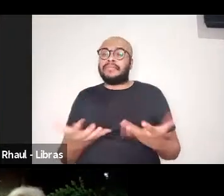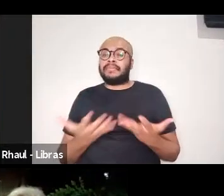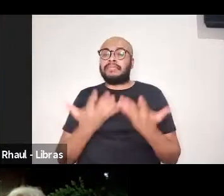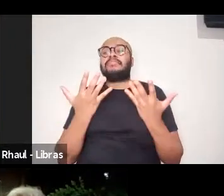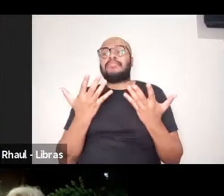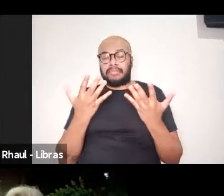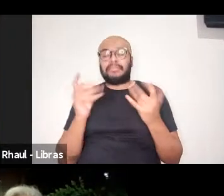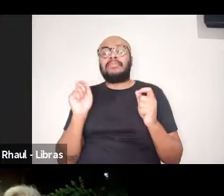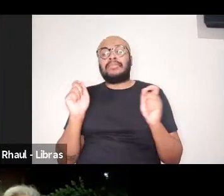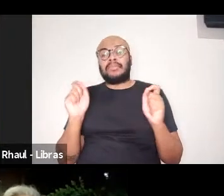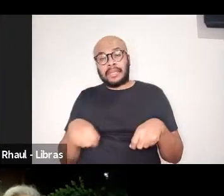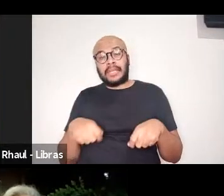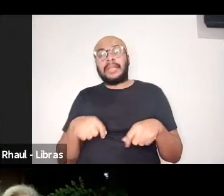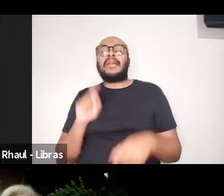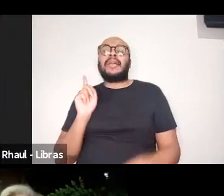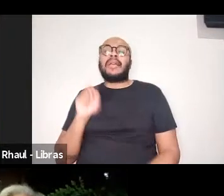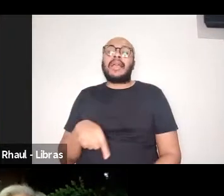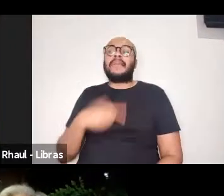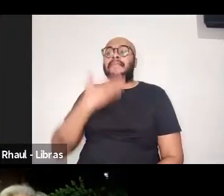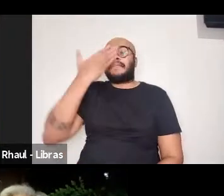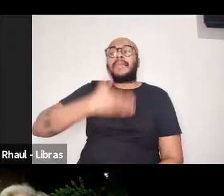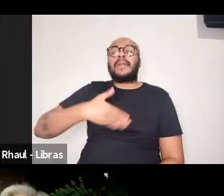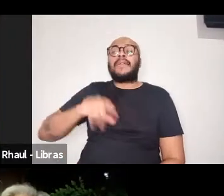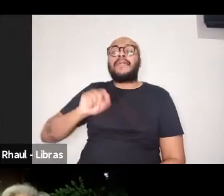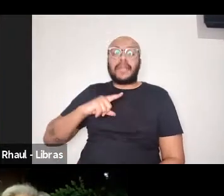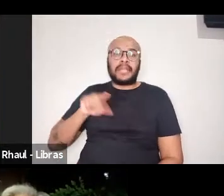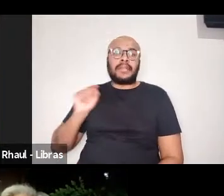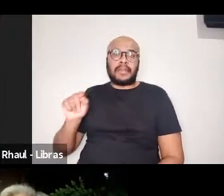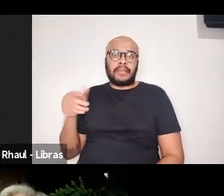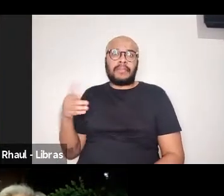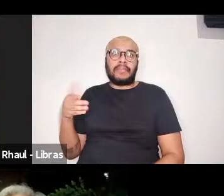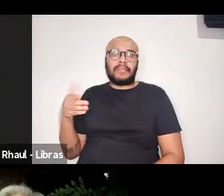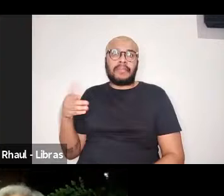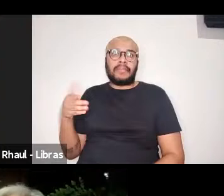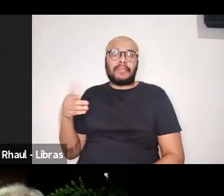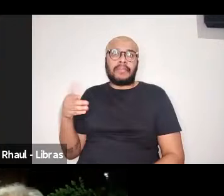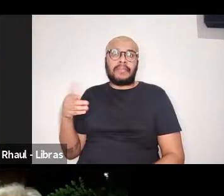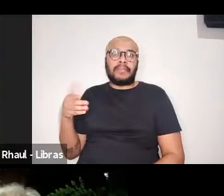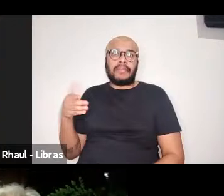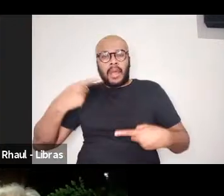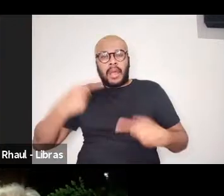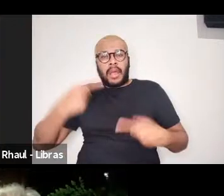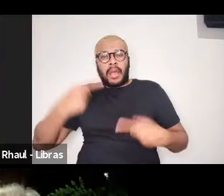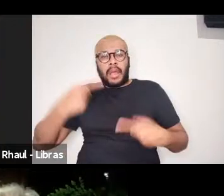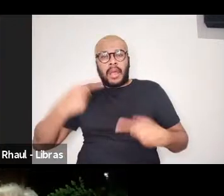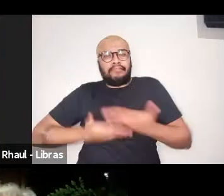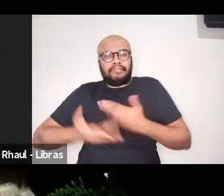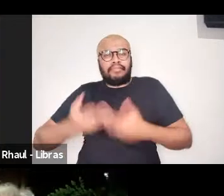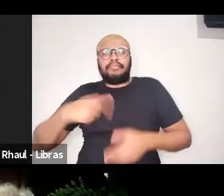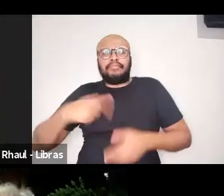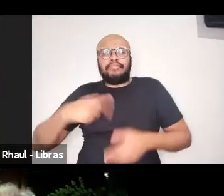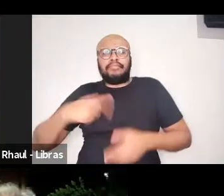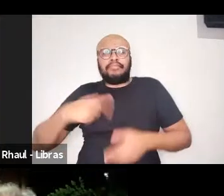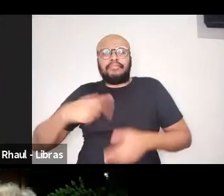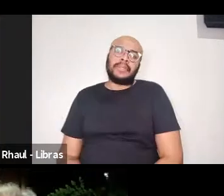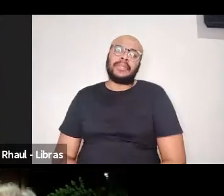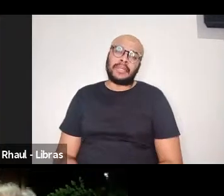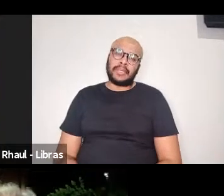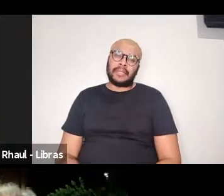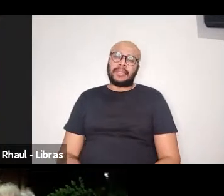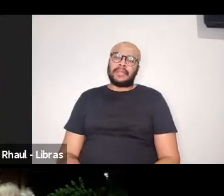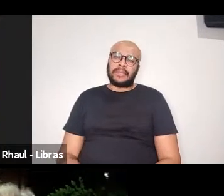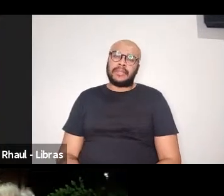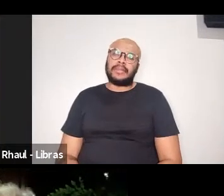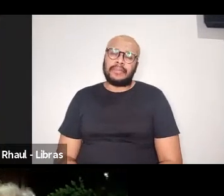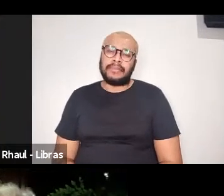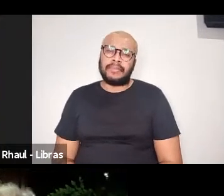indicação de que você está participando do diálogo. Então, isto está gerando